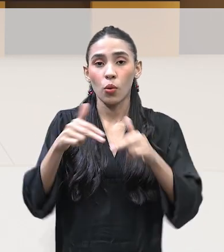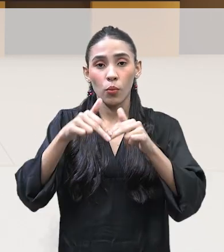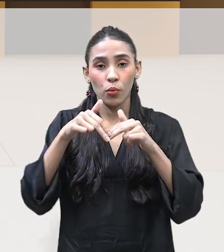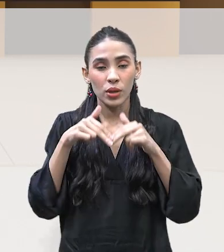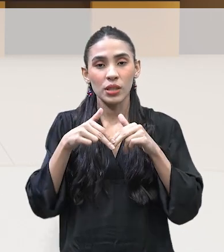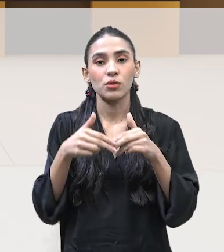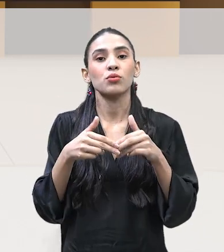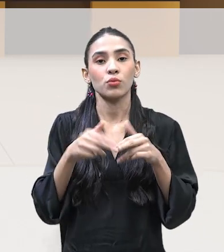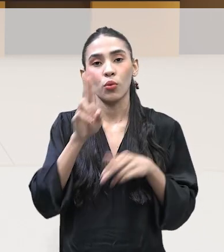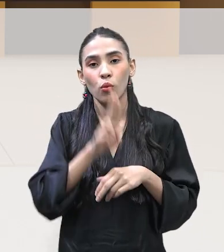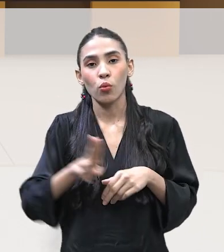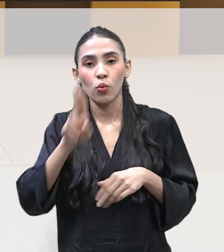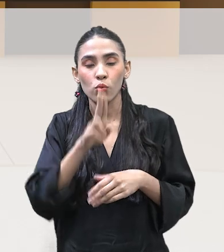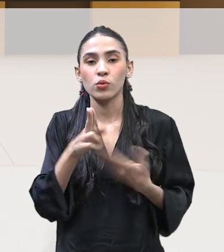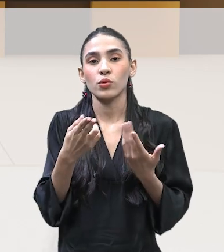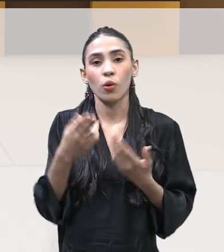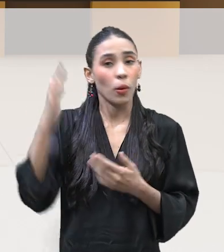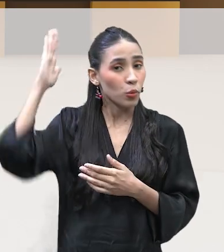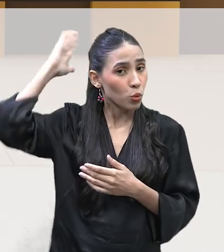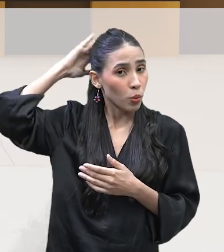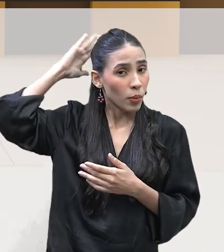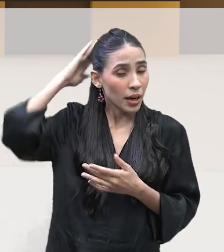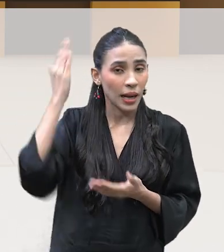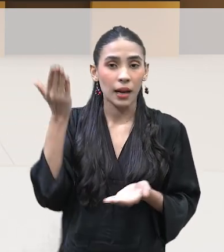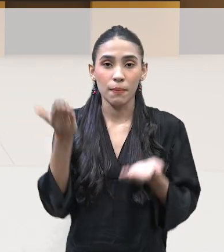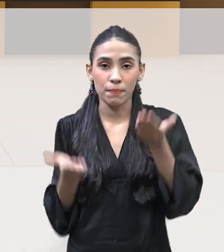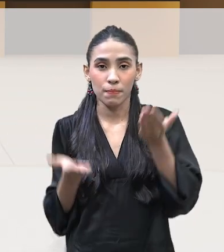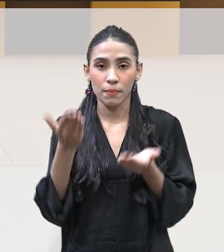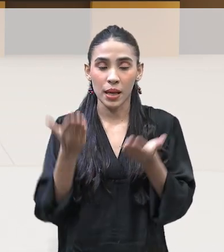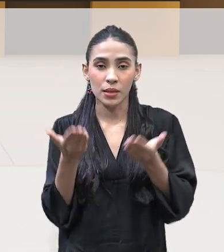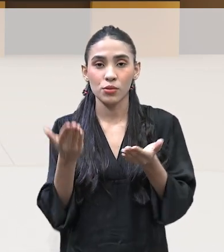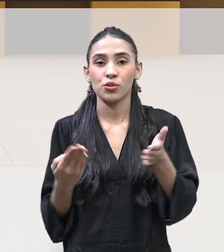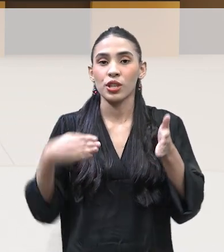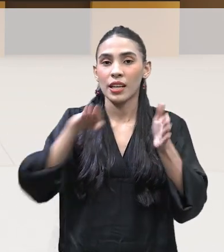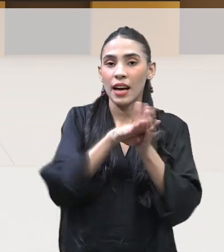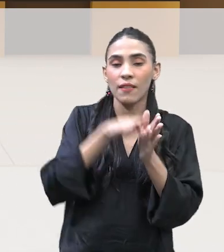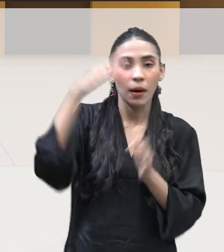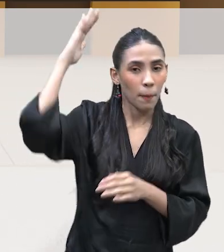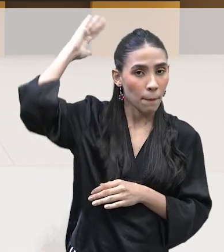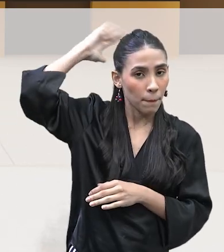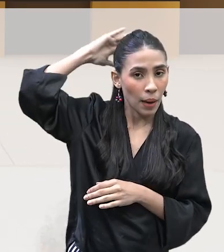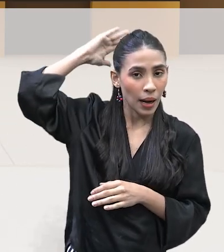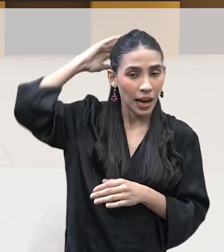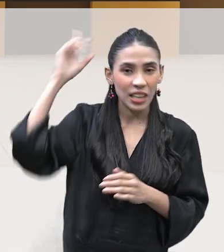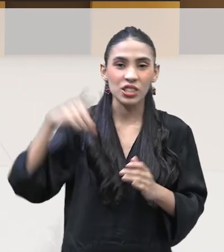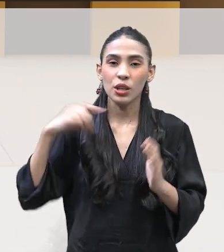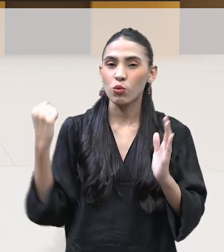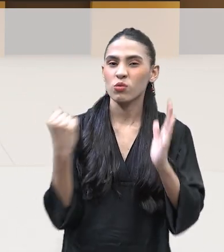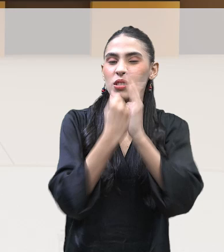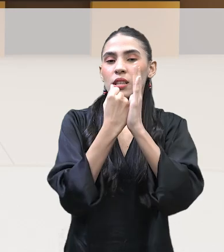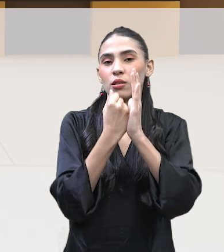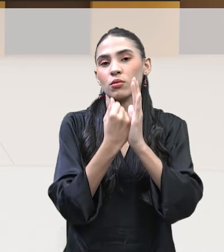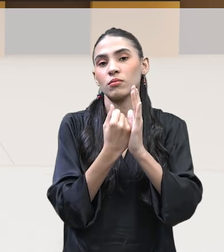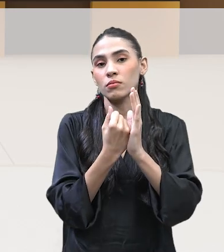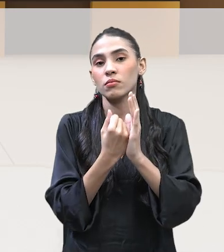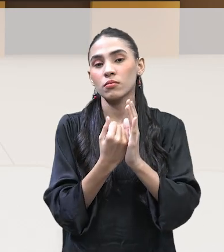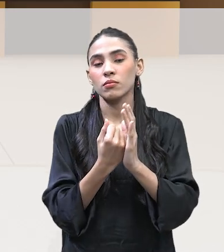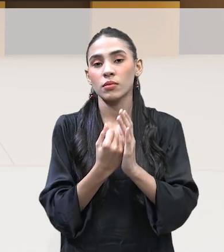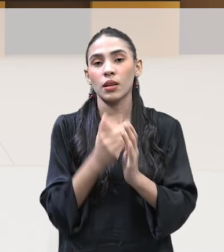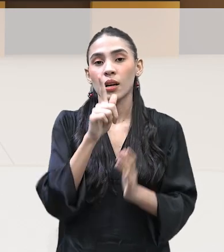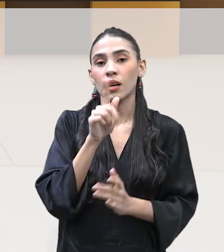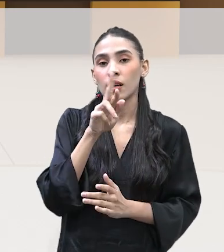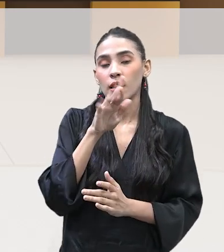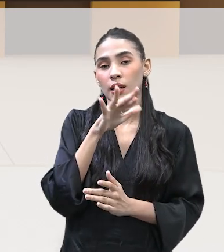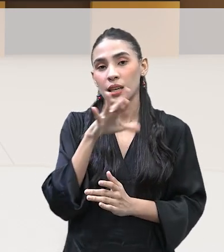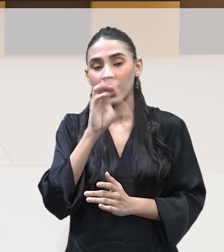peso. Era só no Pará. Então, saía do Amazonas e chegava no Pará, e eles carimbavam. Como sendo do Pará. Deu um Pará. Então,